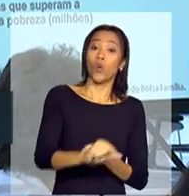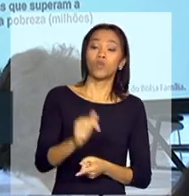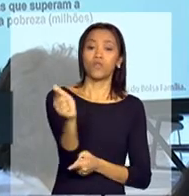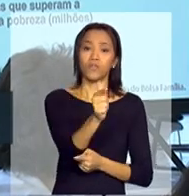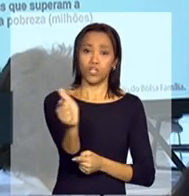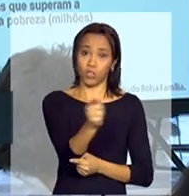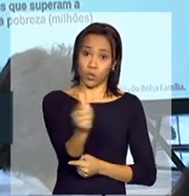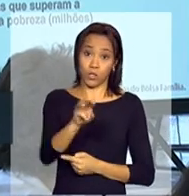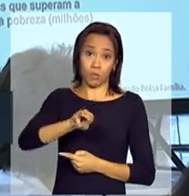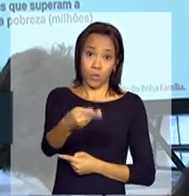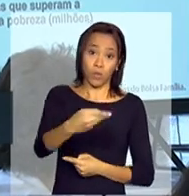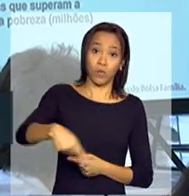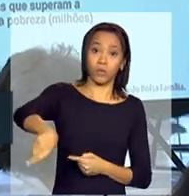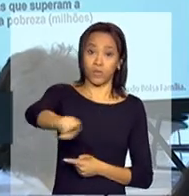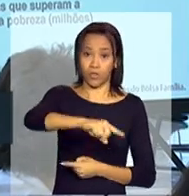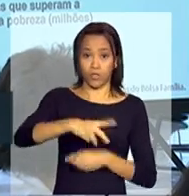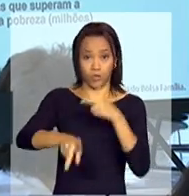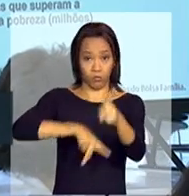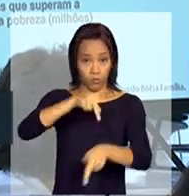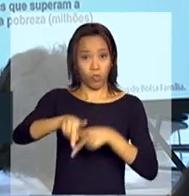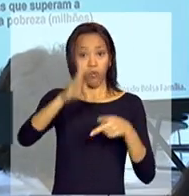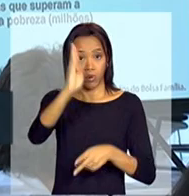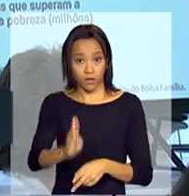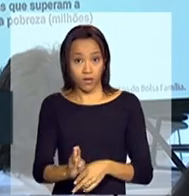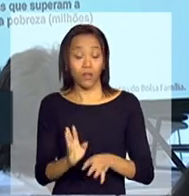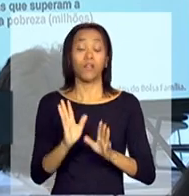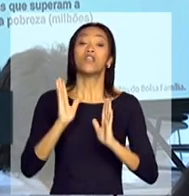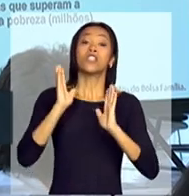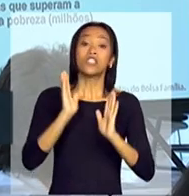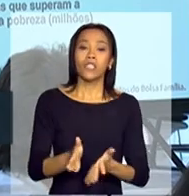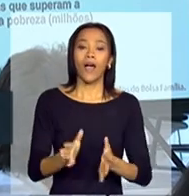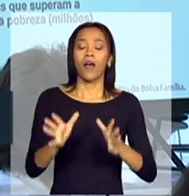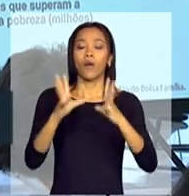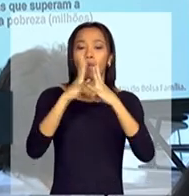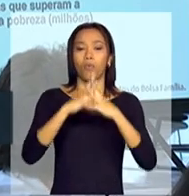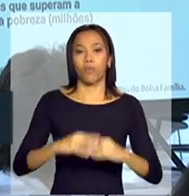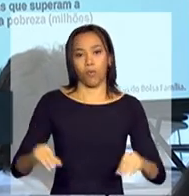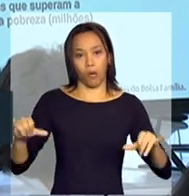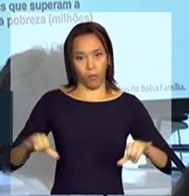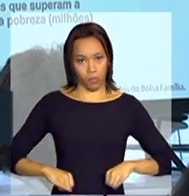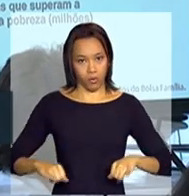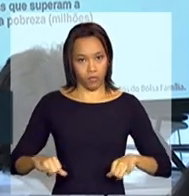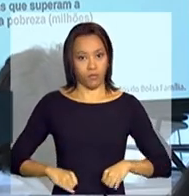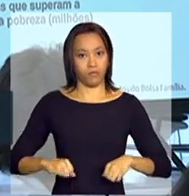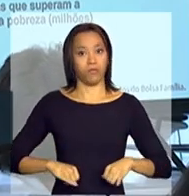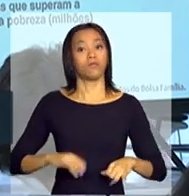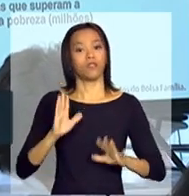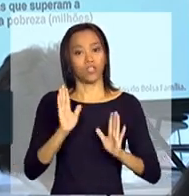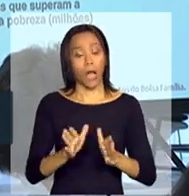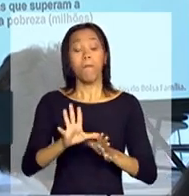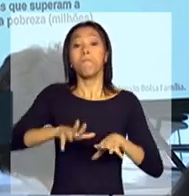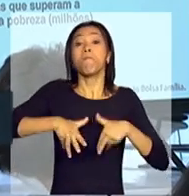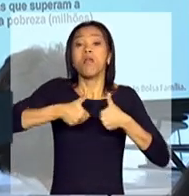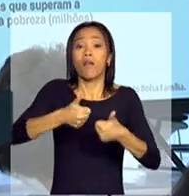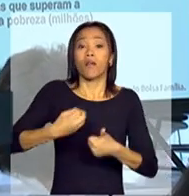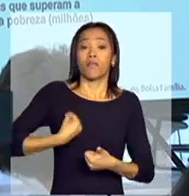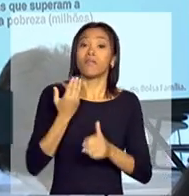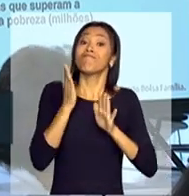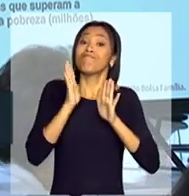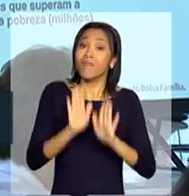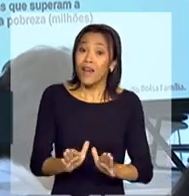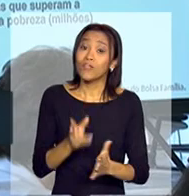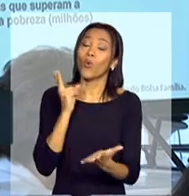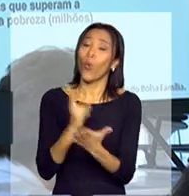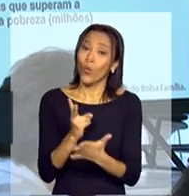milhões de brasileiros tiveram a sua pobreza aliviada, melhoraram sua vida, mas continuavam